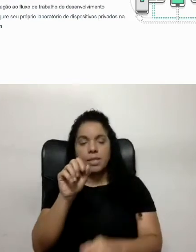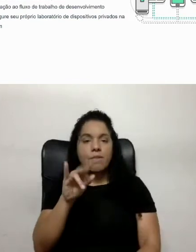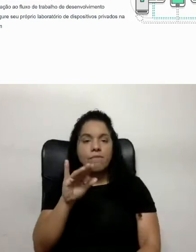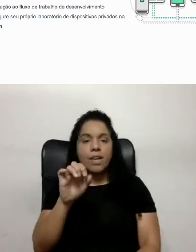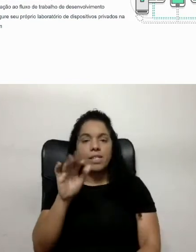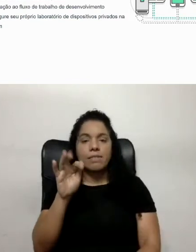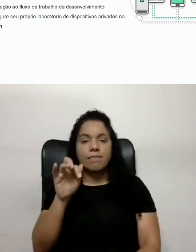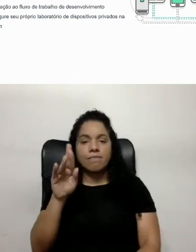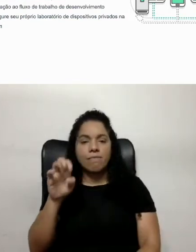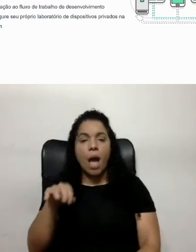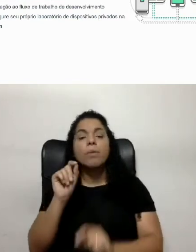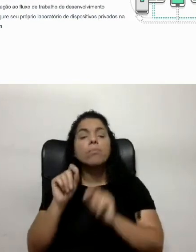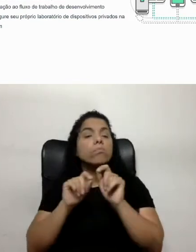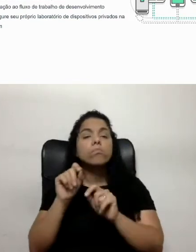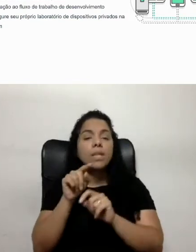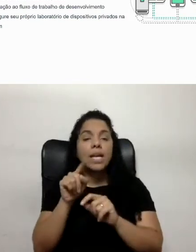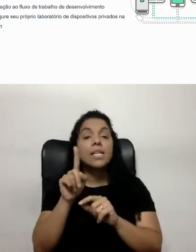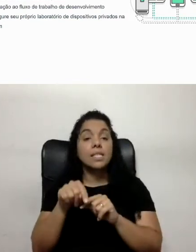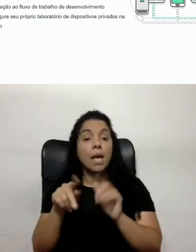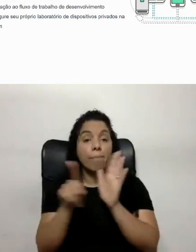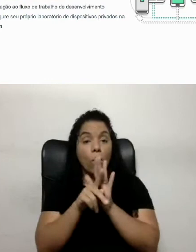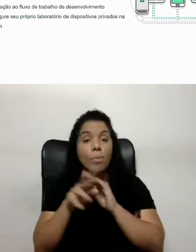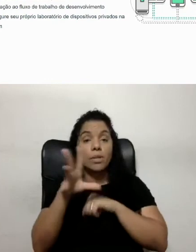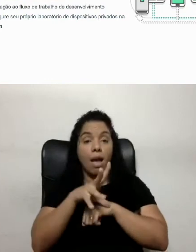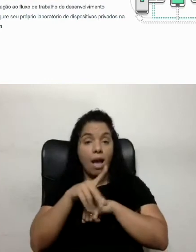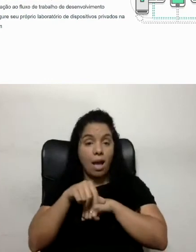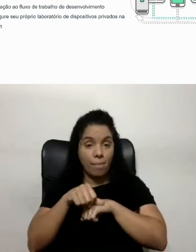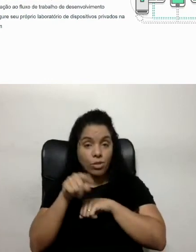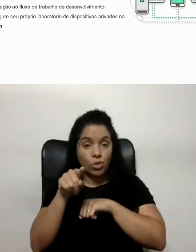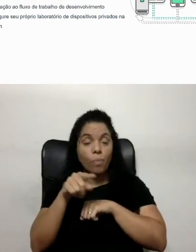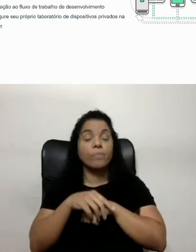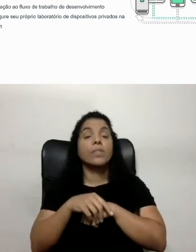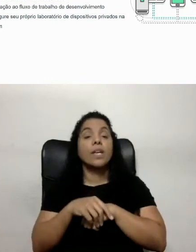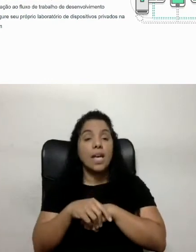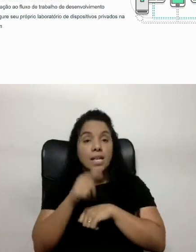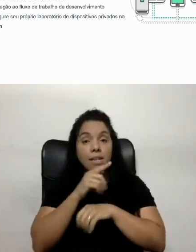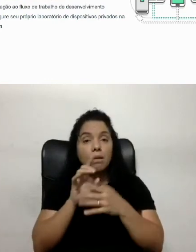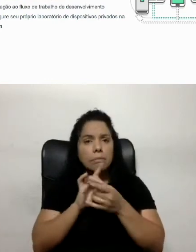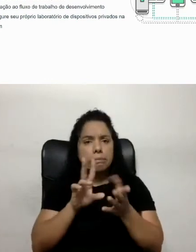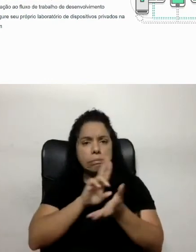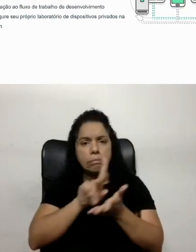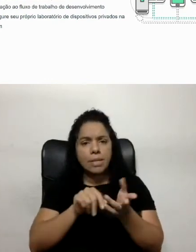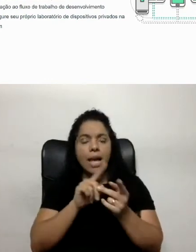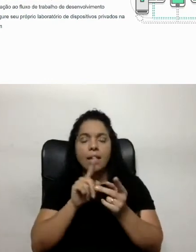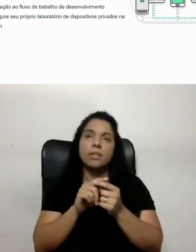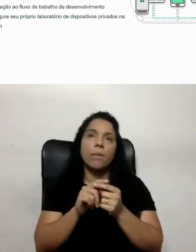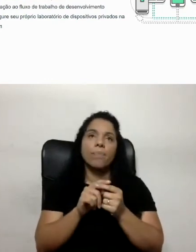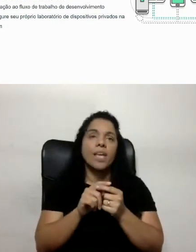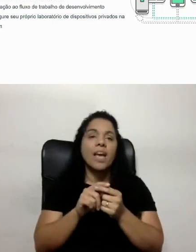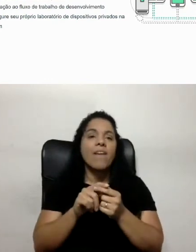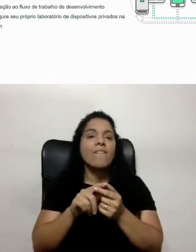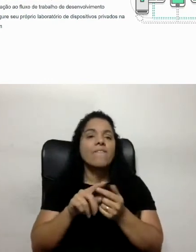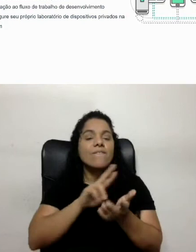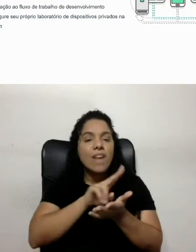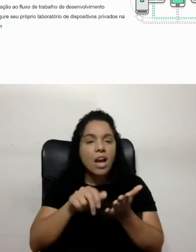isso? Esse é um serviço da Amazon que disponibiliza para vocês milhares, milhares não, mas vários aplicativos,